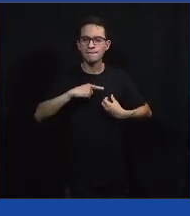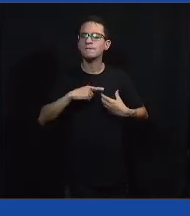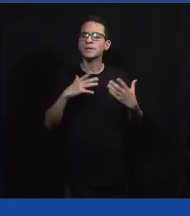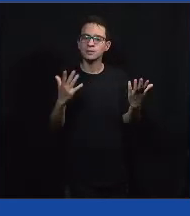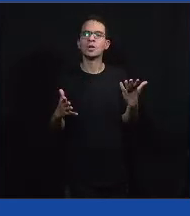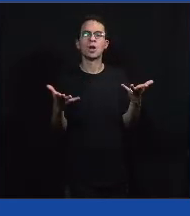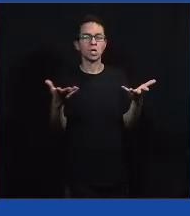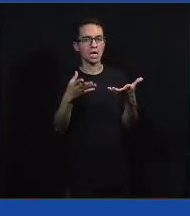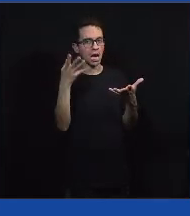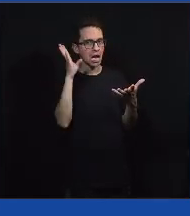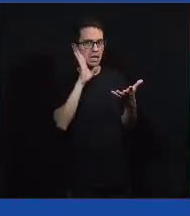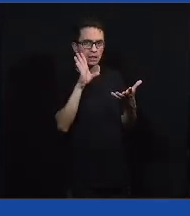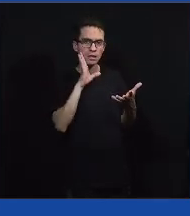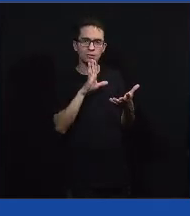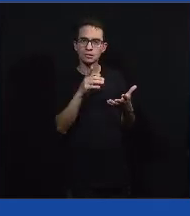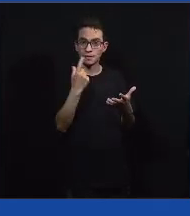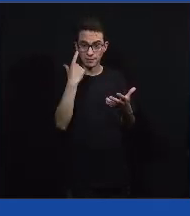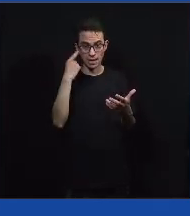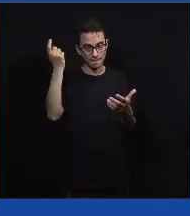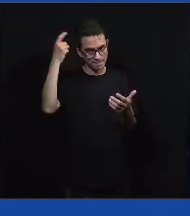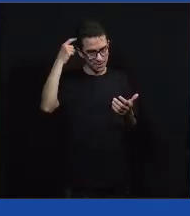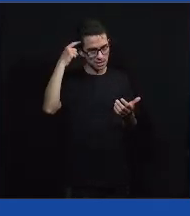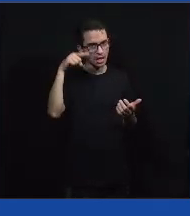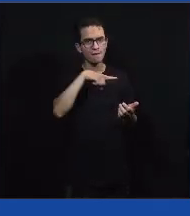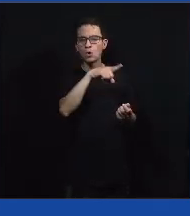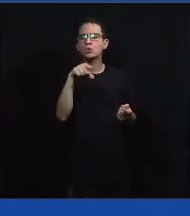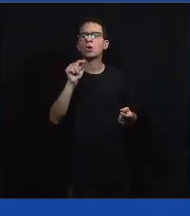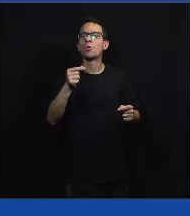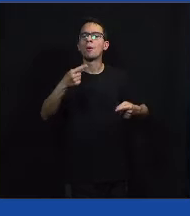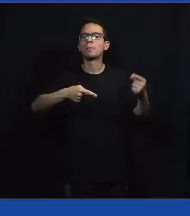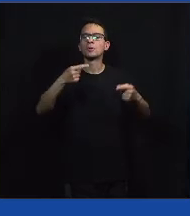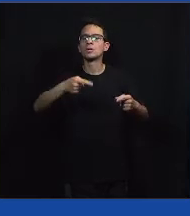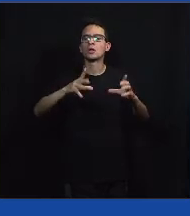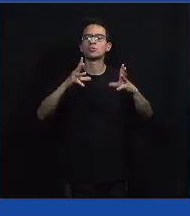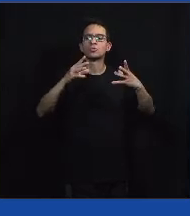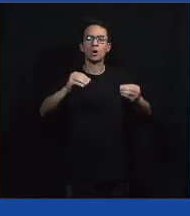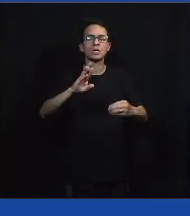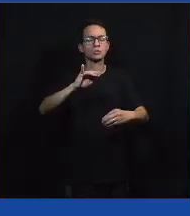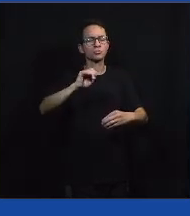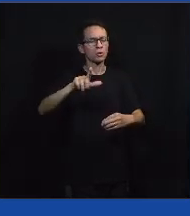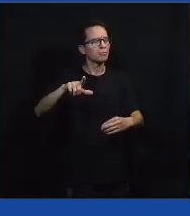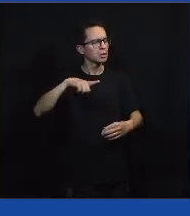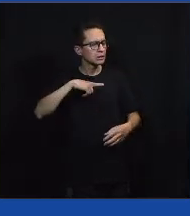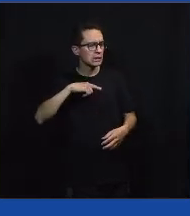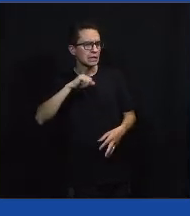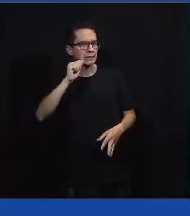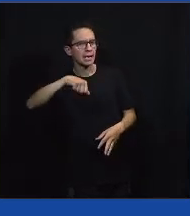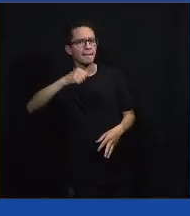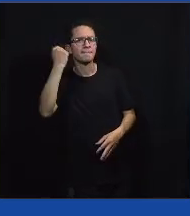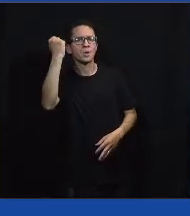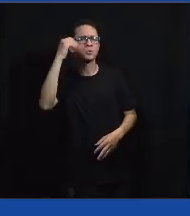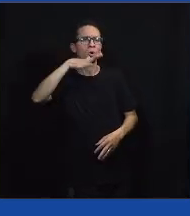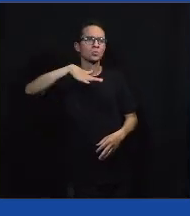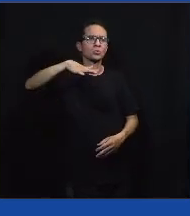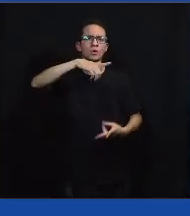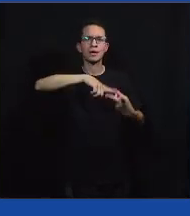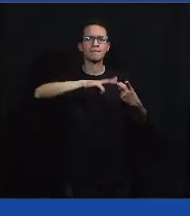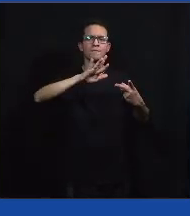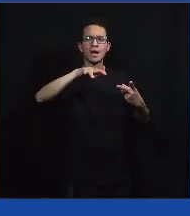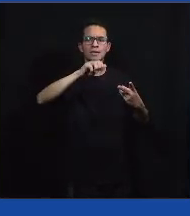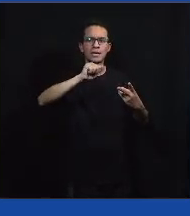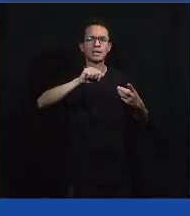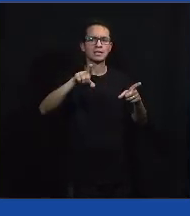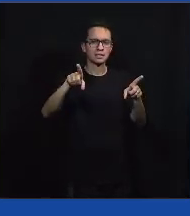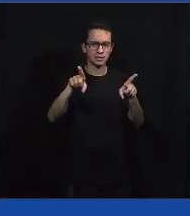Vamos agora pensar, pessoal, na questão da política institucional, né? No âmbito de poder, esfera, né? Então,